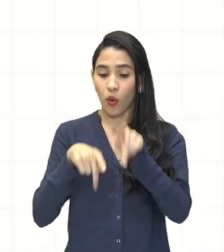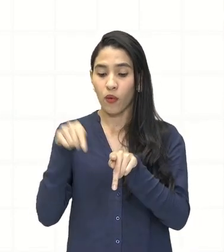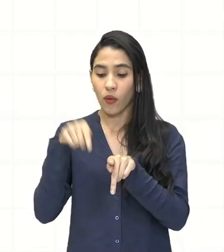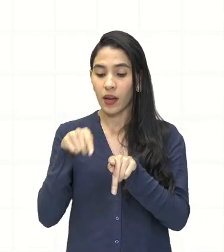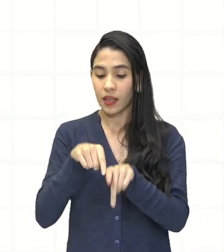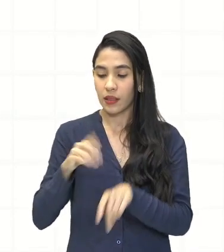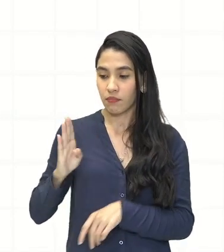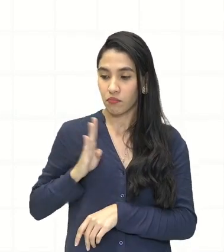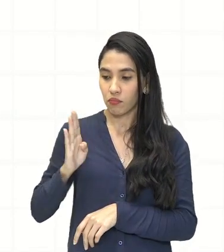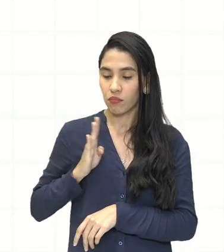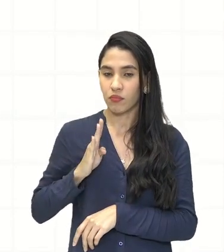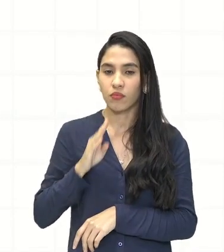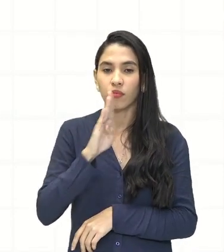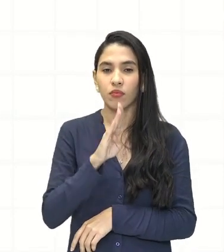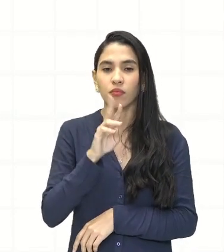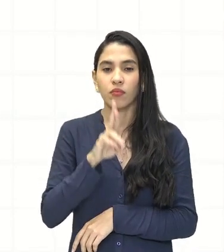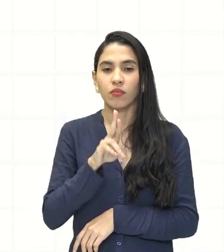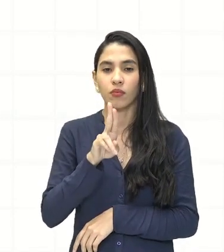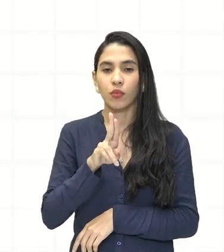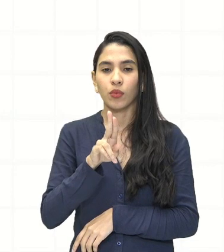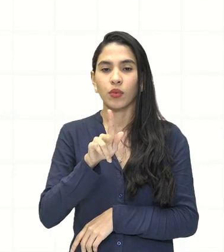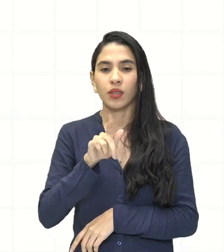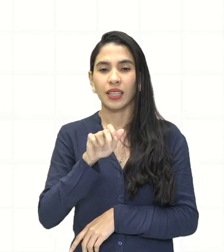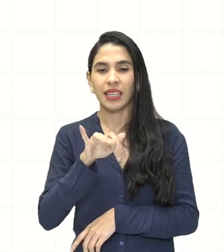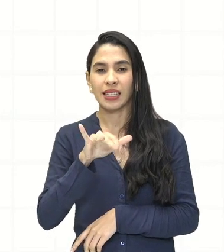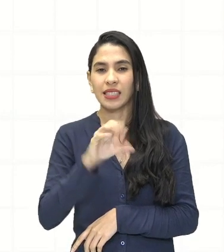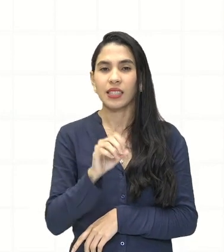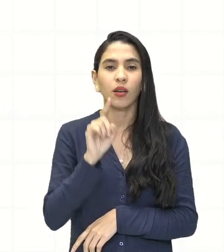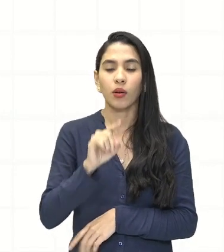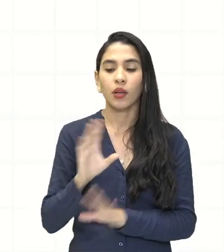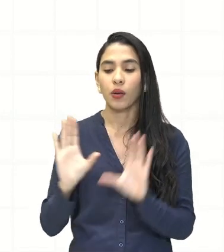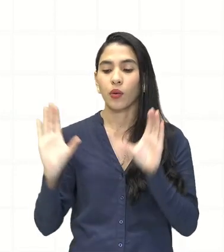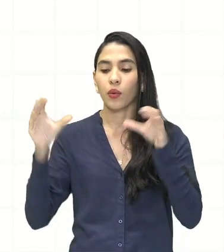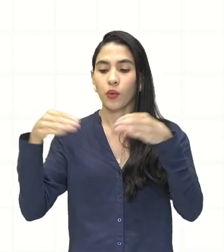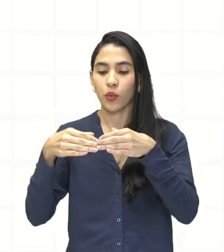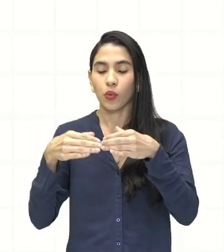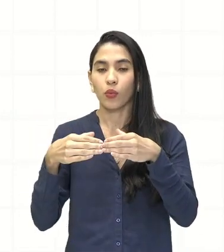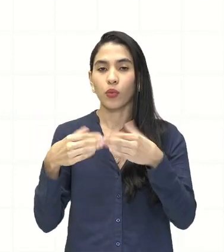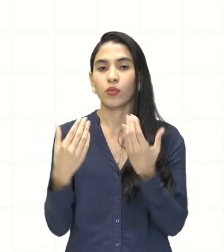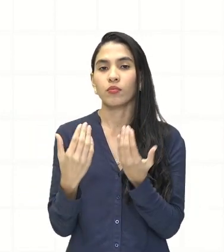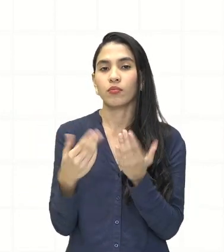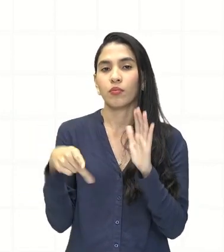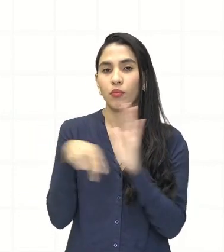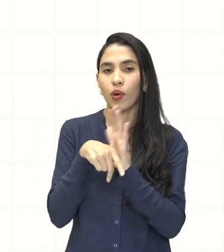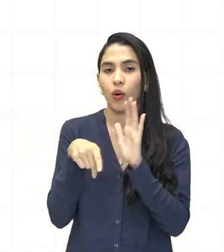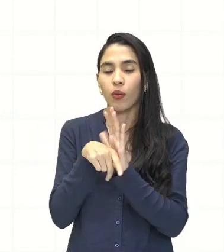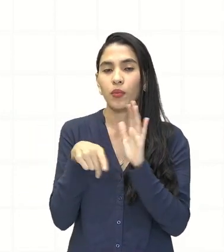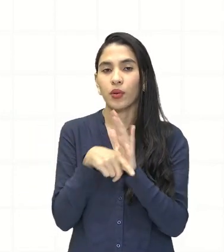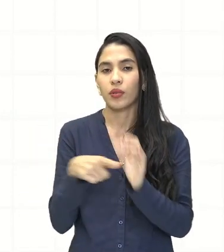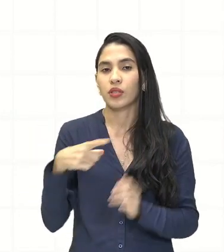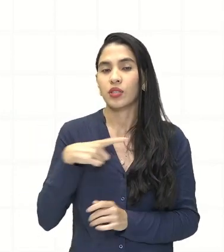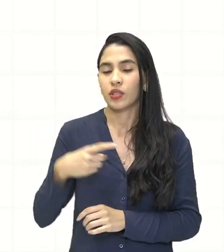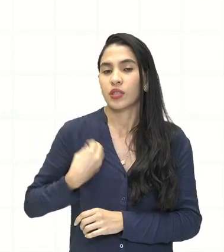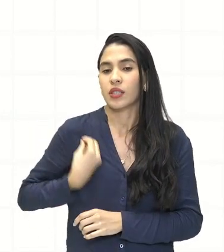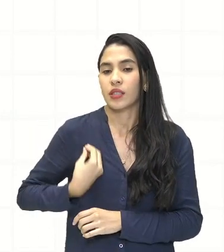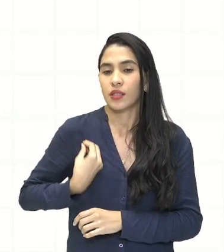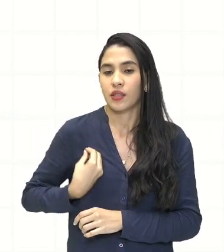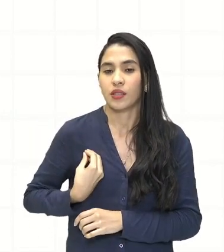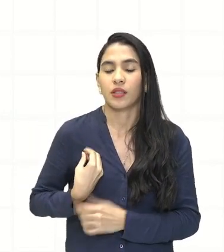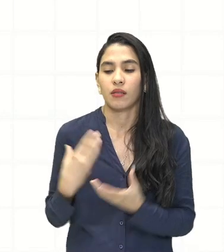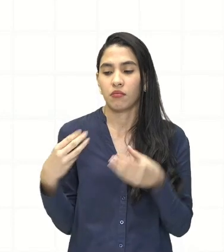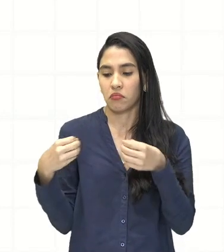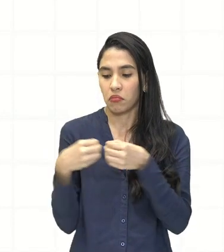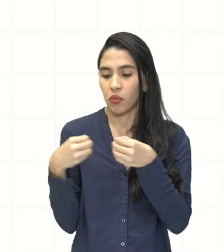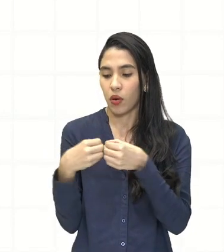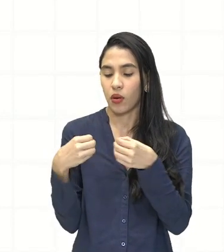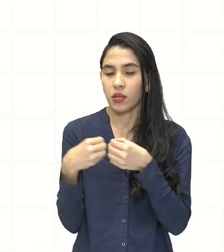burgos. Quem eram? O que eram esses burgos? Eram aqueles núcleos urbanos que existiam ali próximo